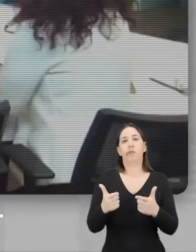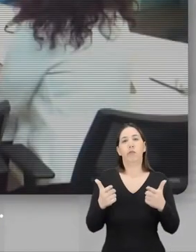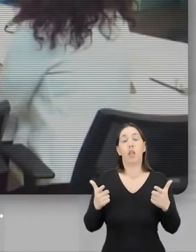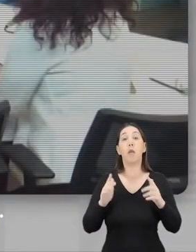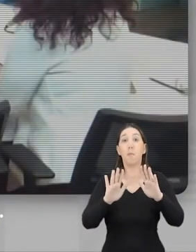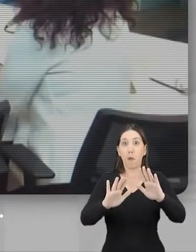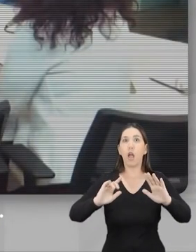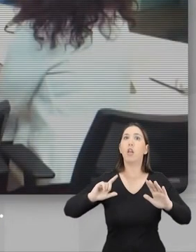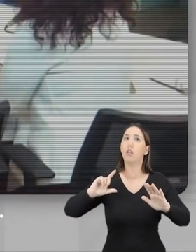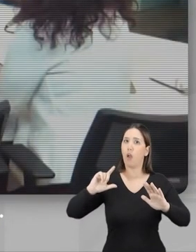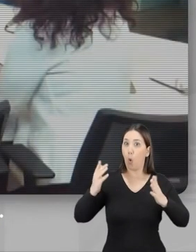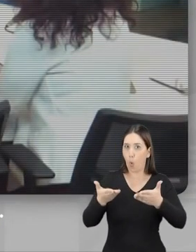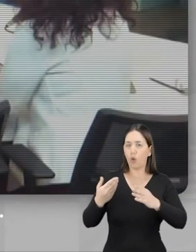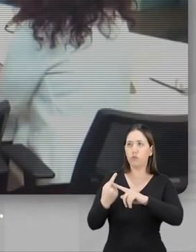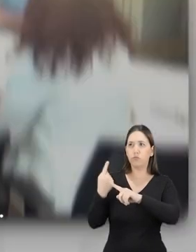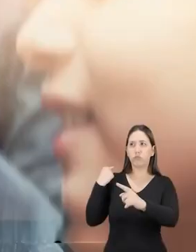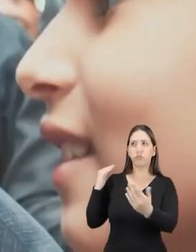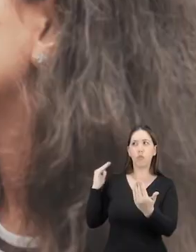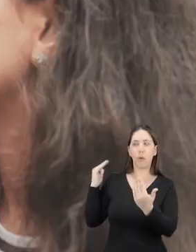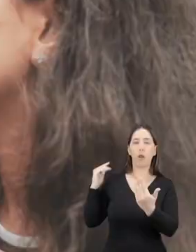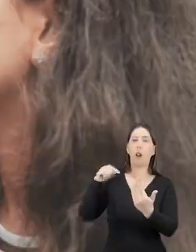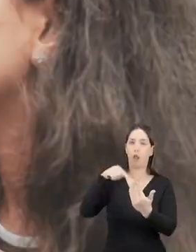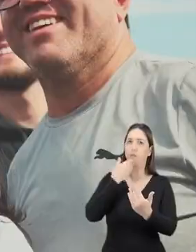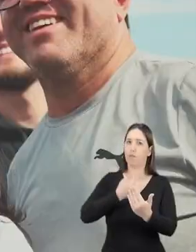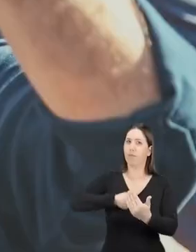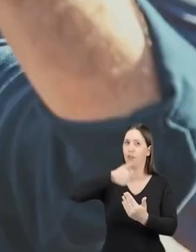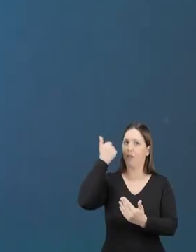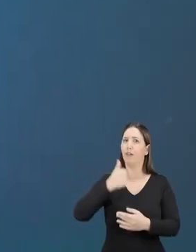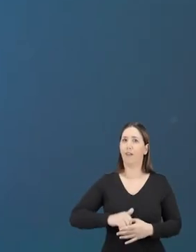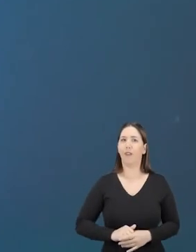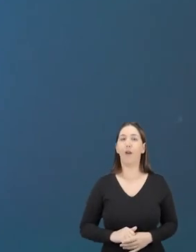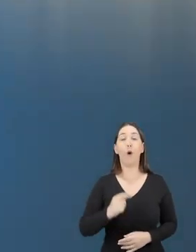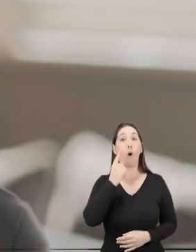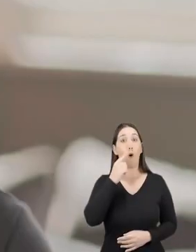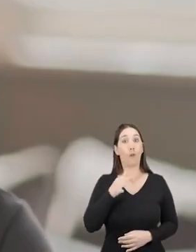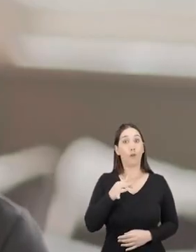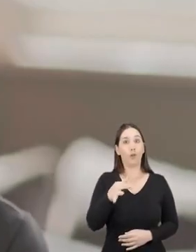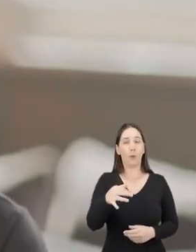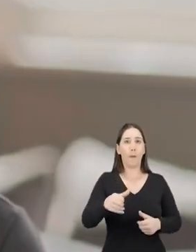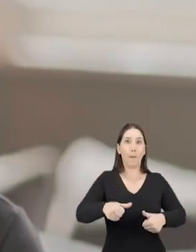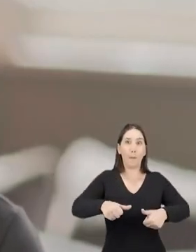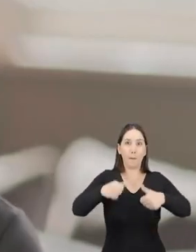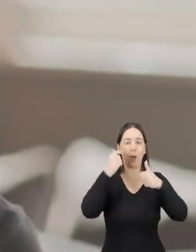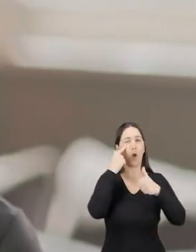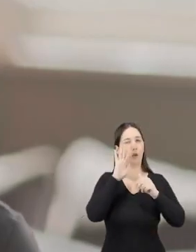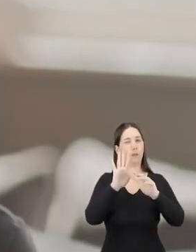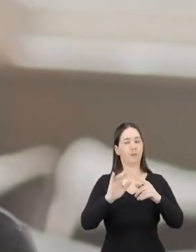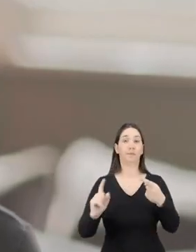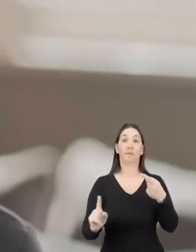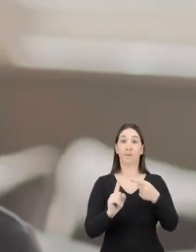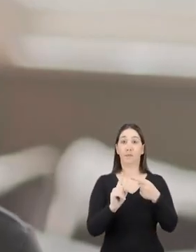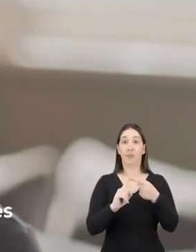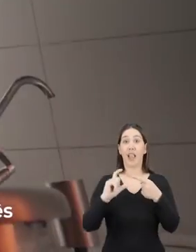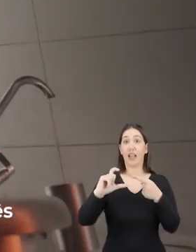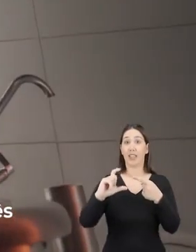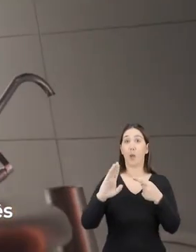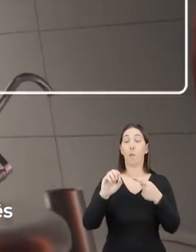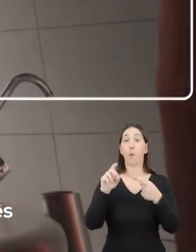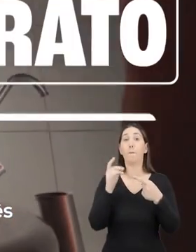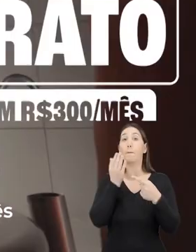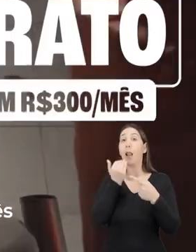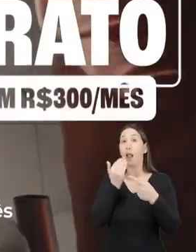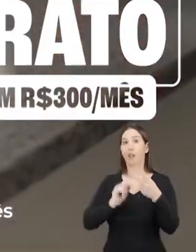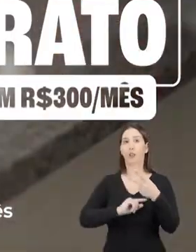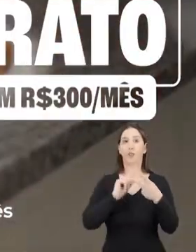erros, mas dizendo que São Paulo é muito melhor hoje do que lá atrás. Rodrigo, e o que vem pela frente? Olha, vem muita coisa. E eu vou te adiantar algumas aqui. Vem o